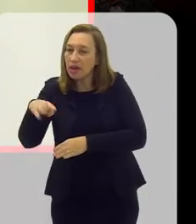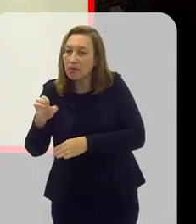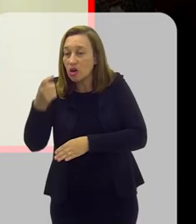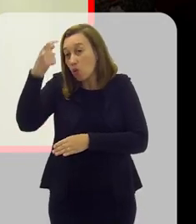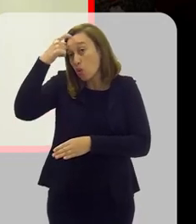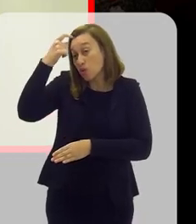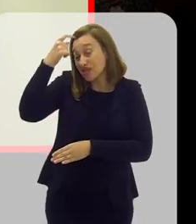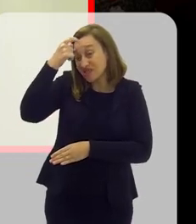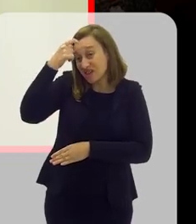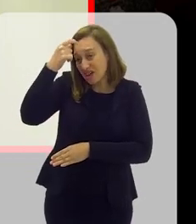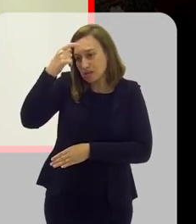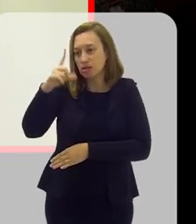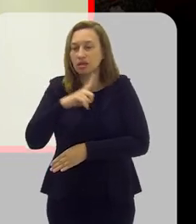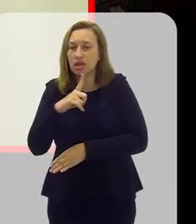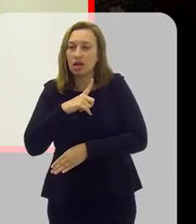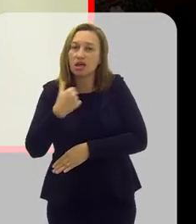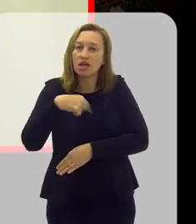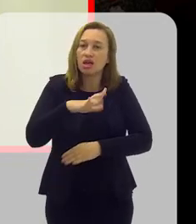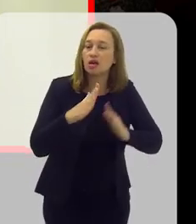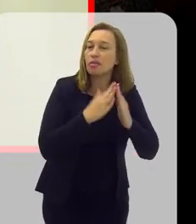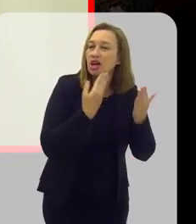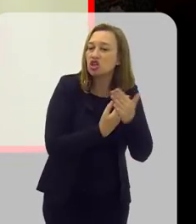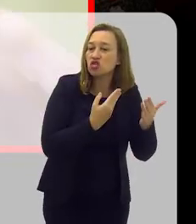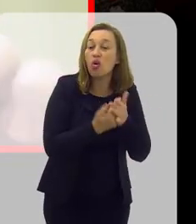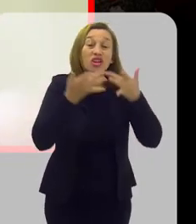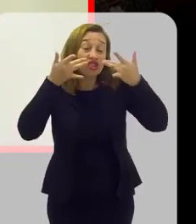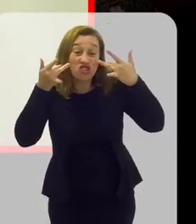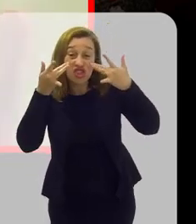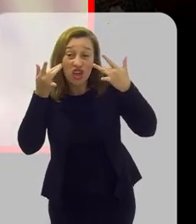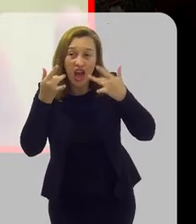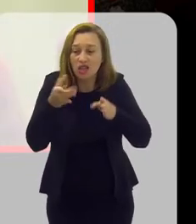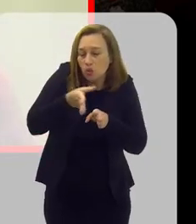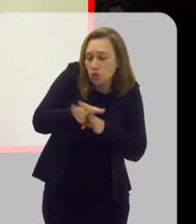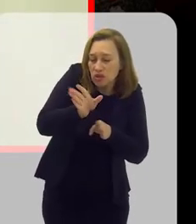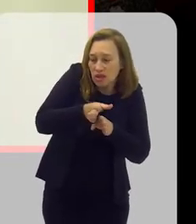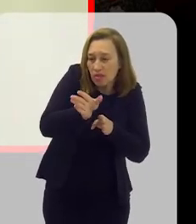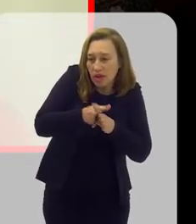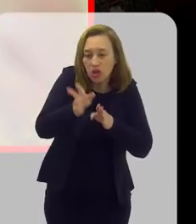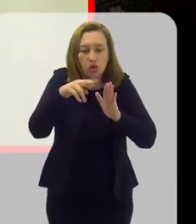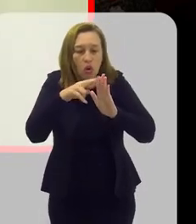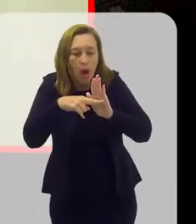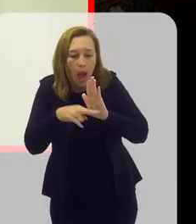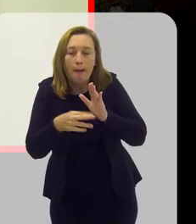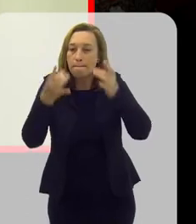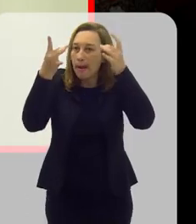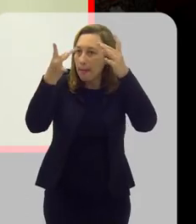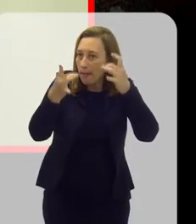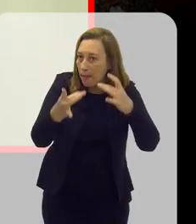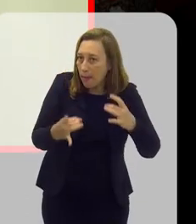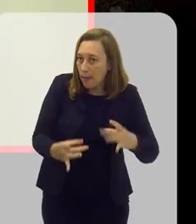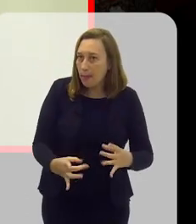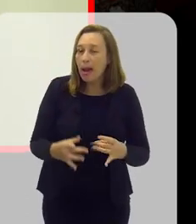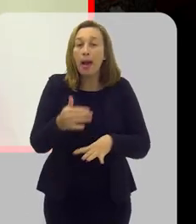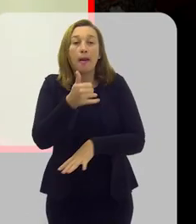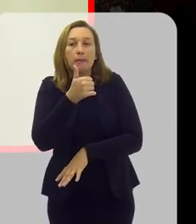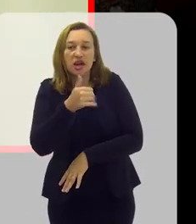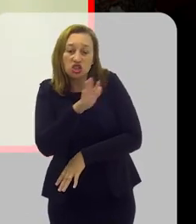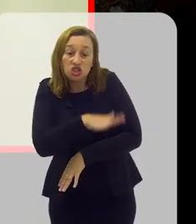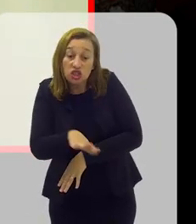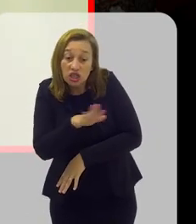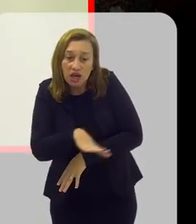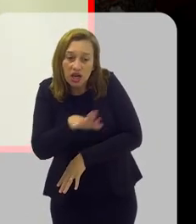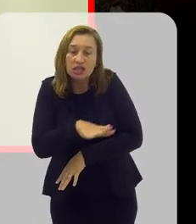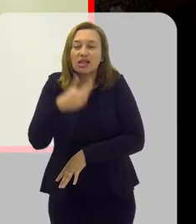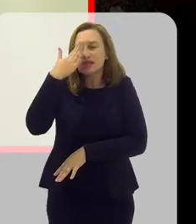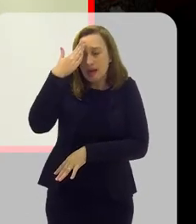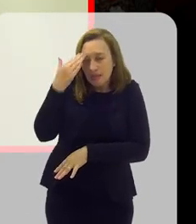levá-los para a escola e lá ter um teatrinho, ter orientações, levarem essas crianças para as pias,